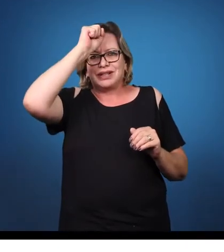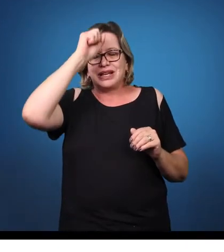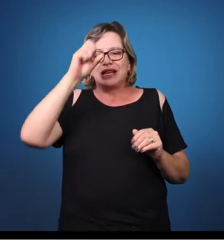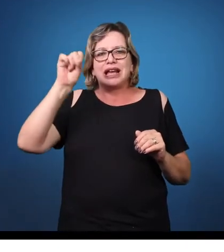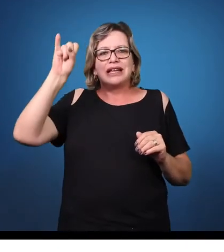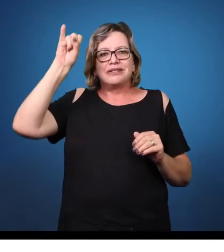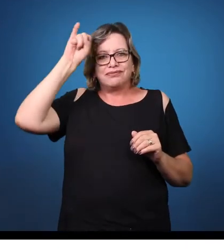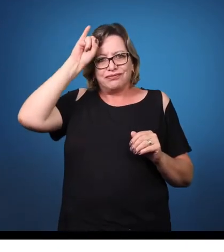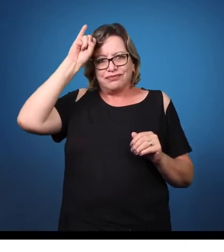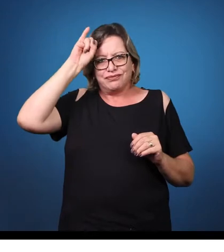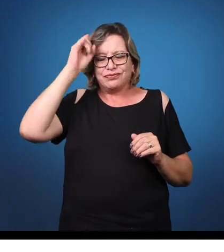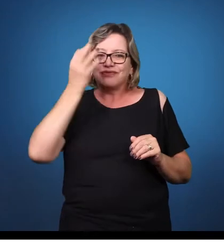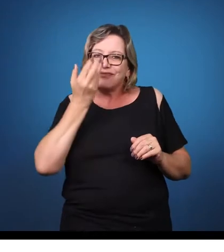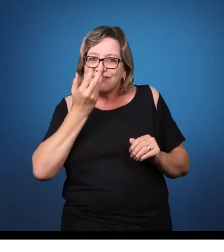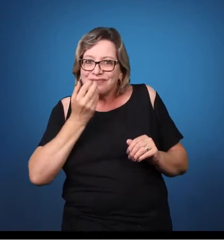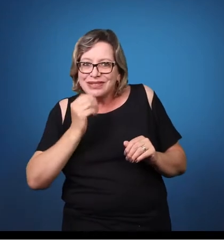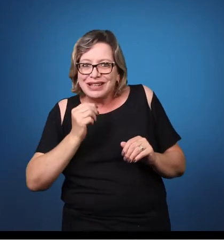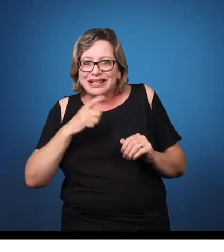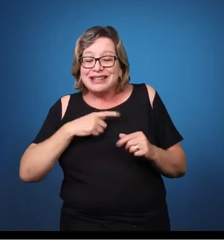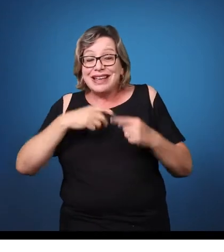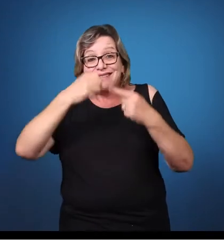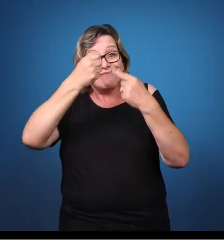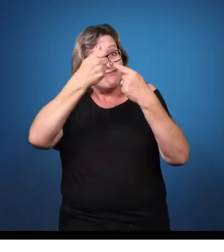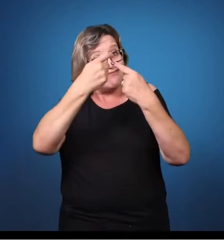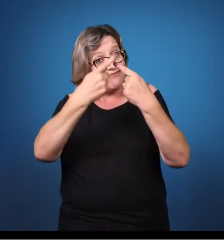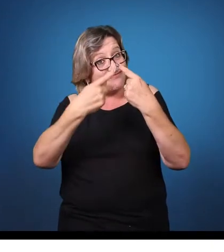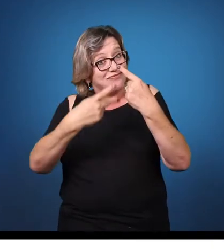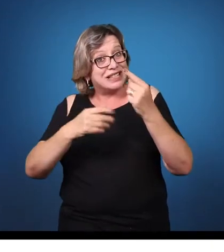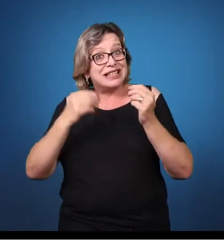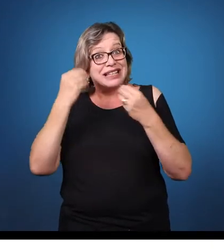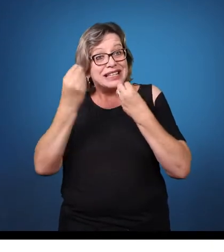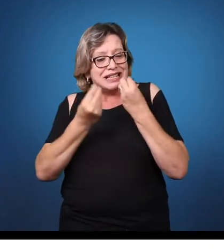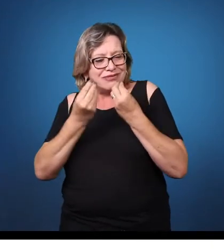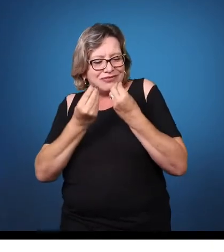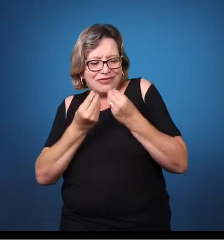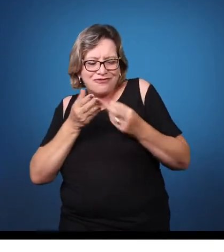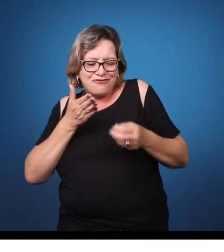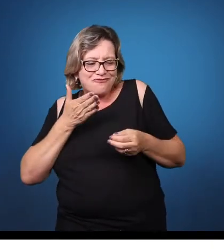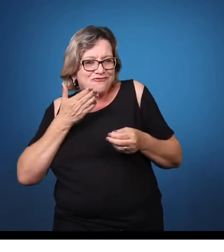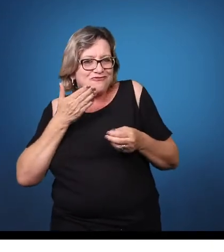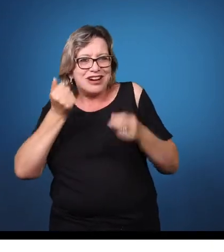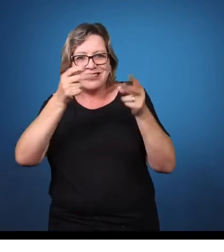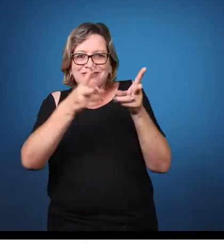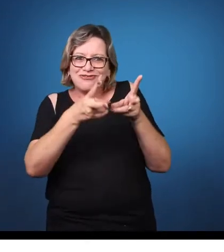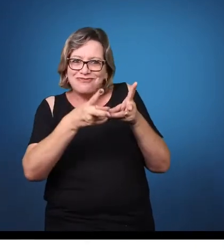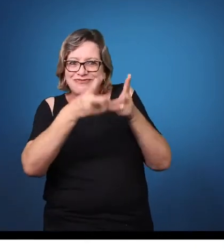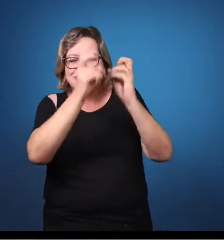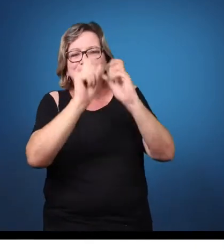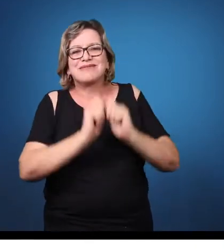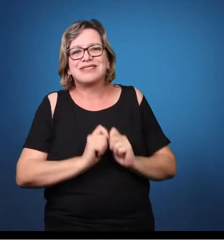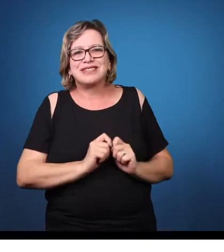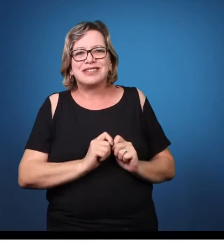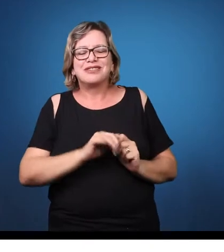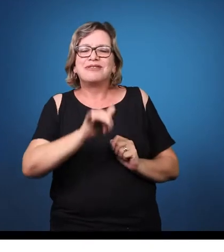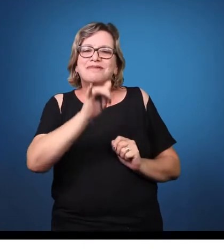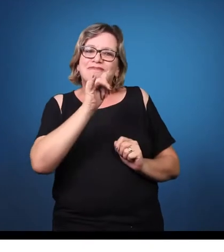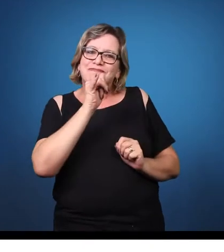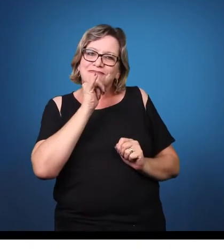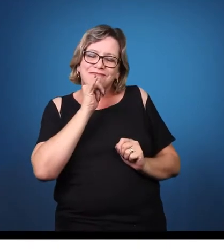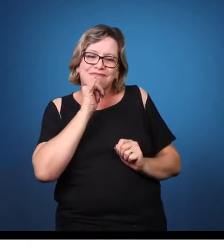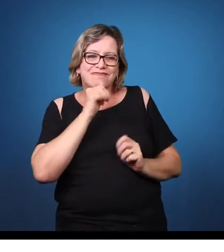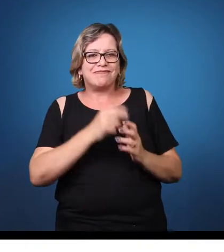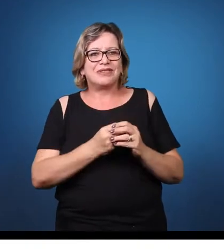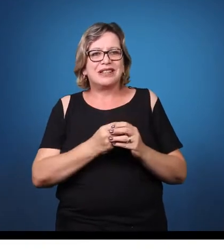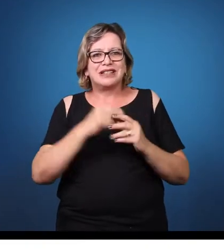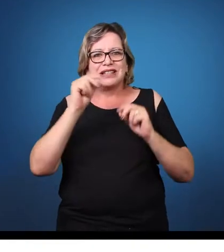criança, ela oscila muito a questão da aprendizagem. Eu fui alfabetizadora durante muitos anos de